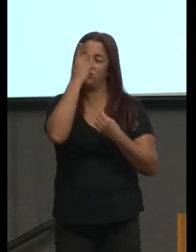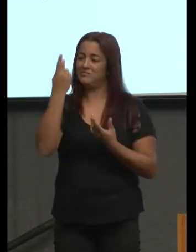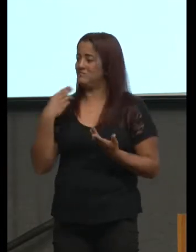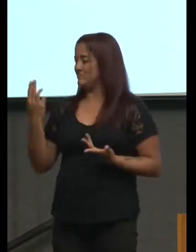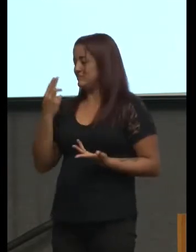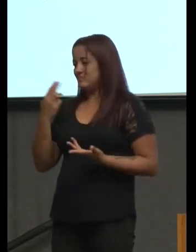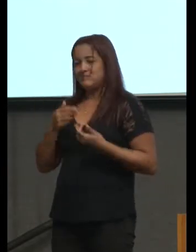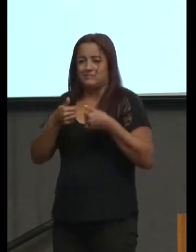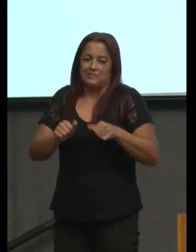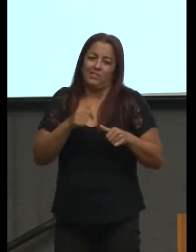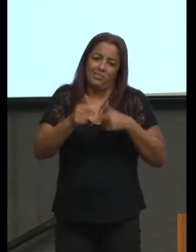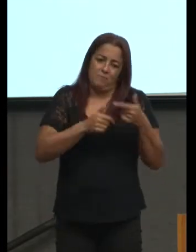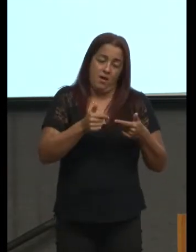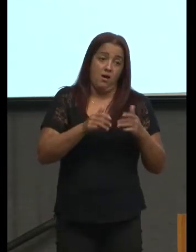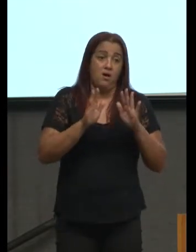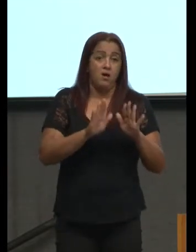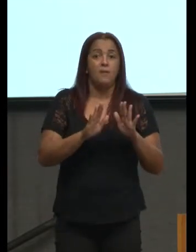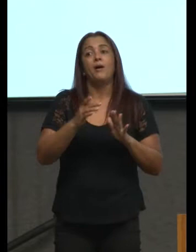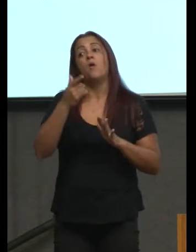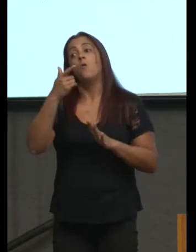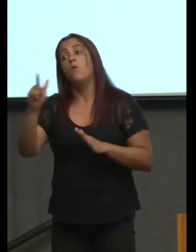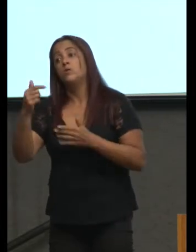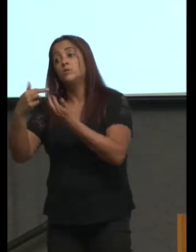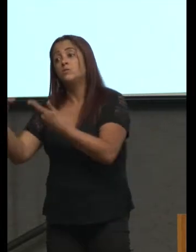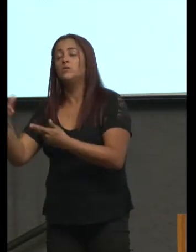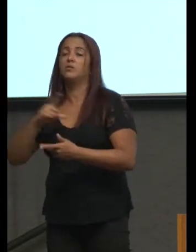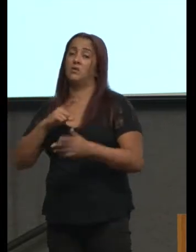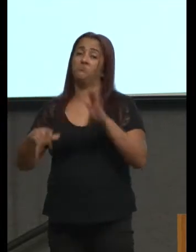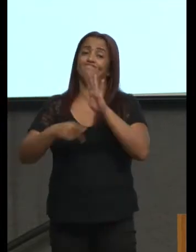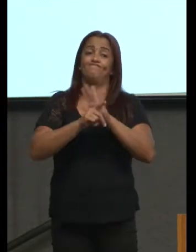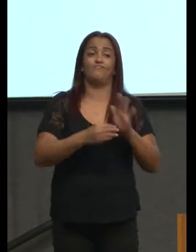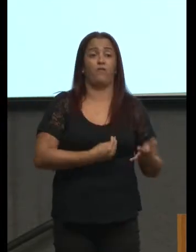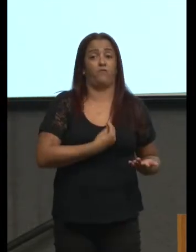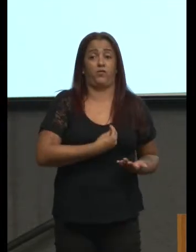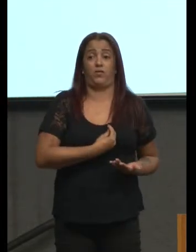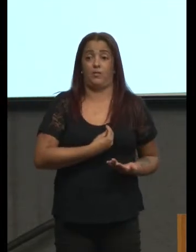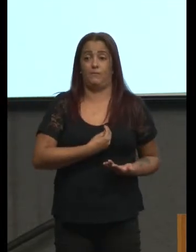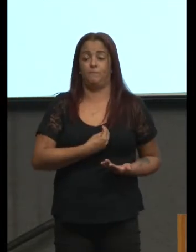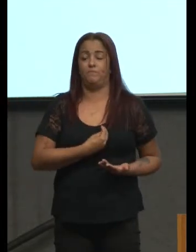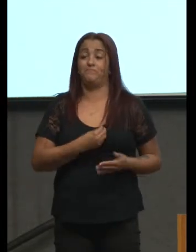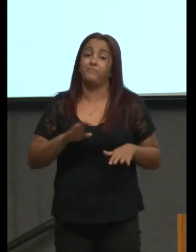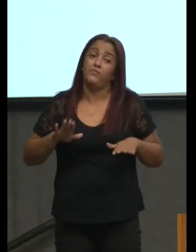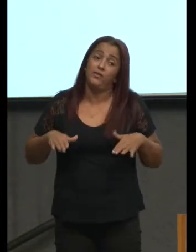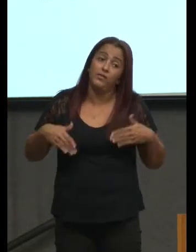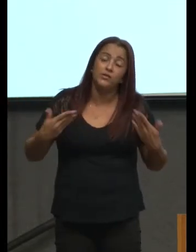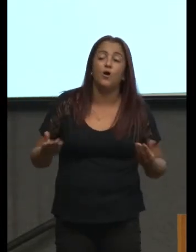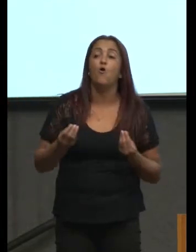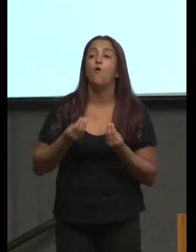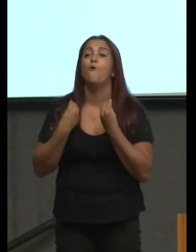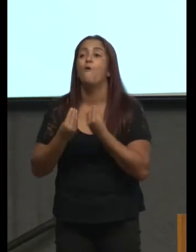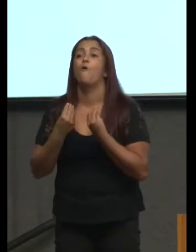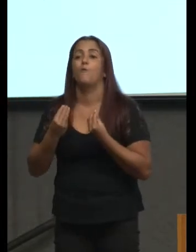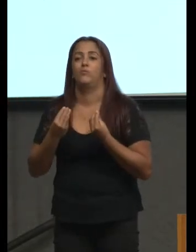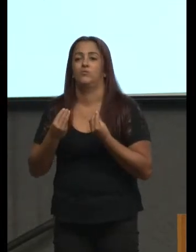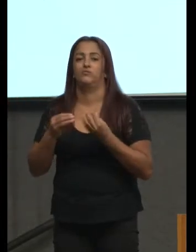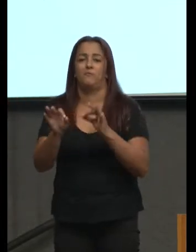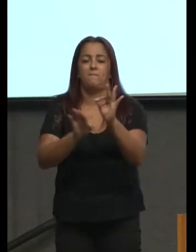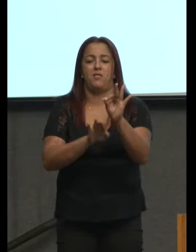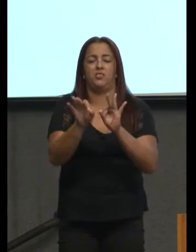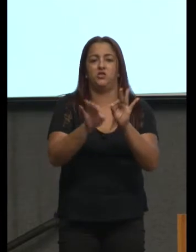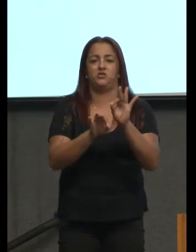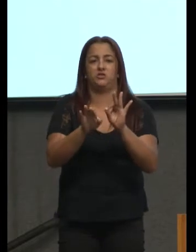e outras coisas que são da vida não é mesmo? então como planejar numa perspectiva